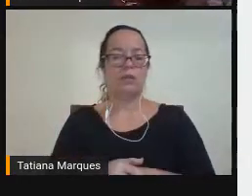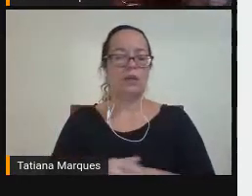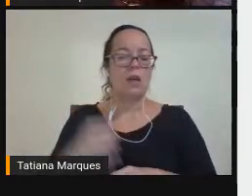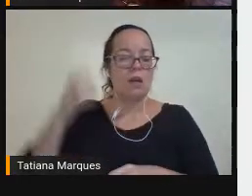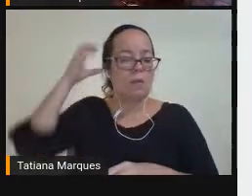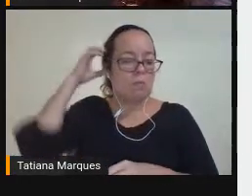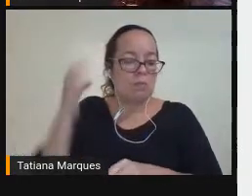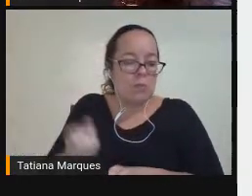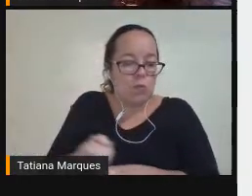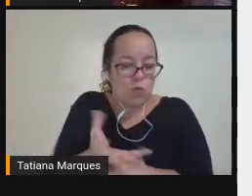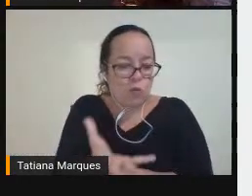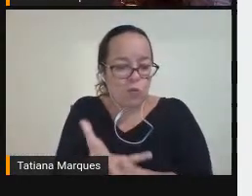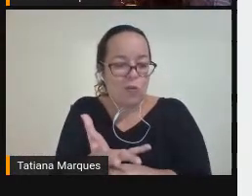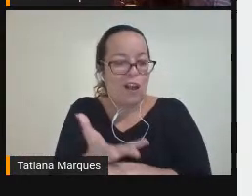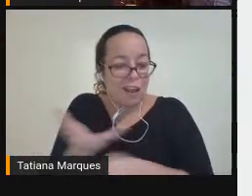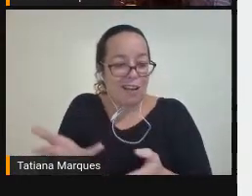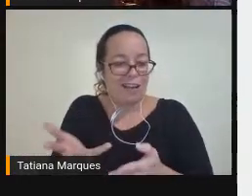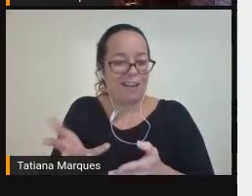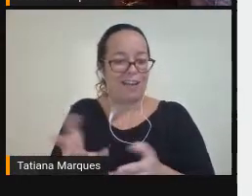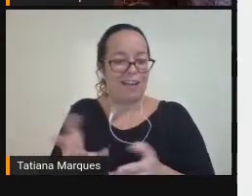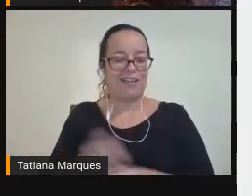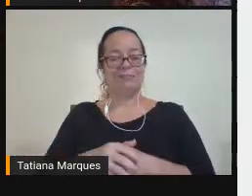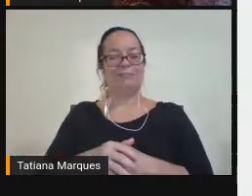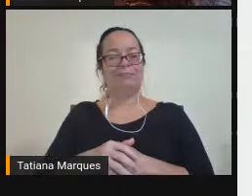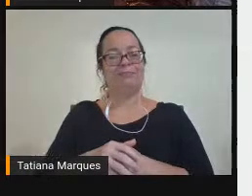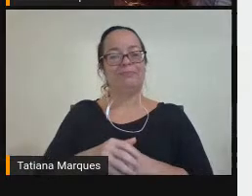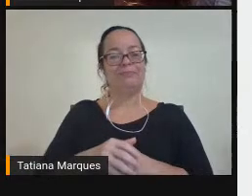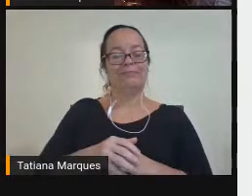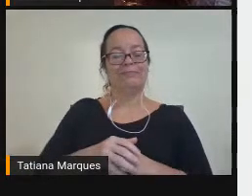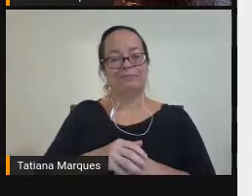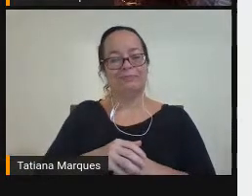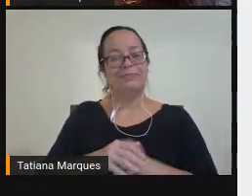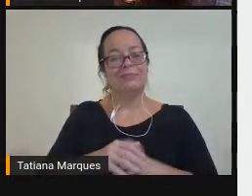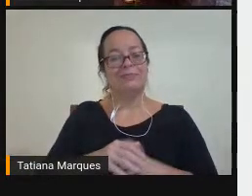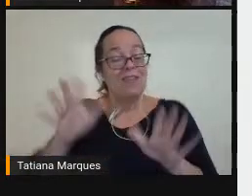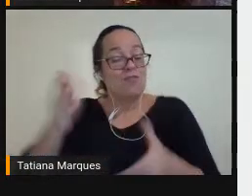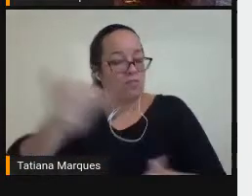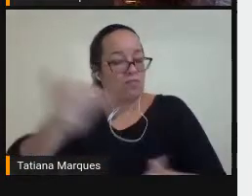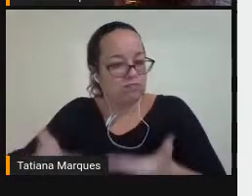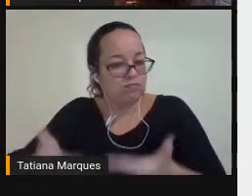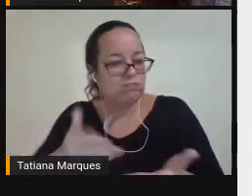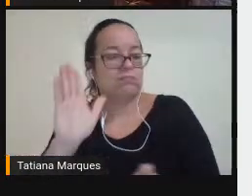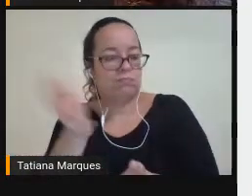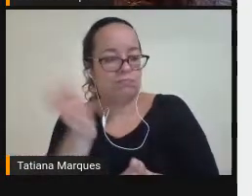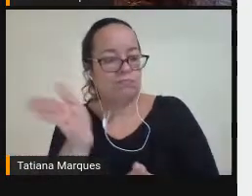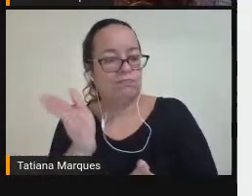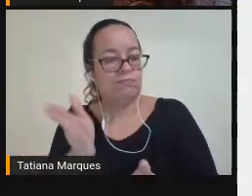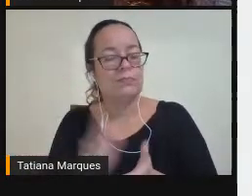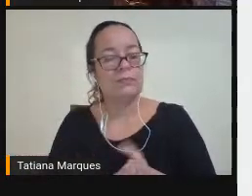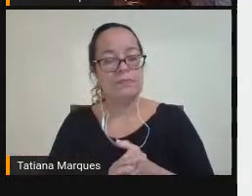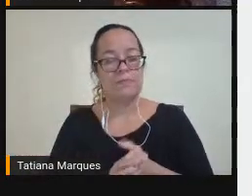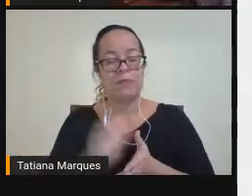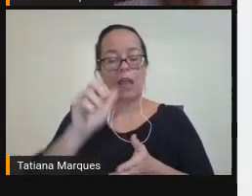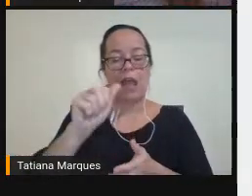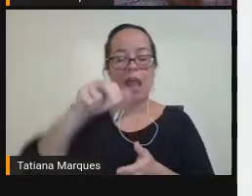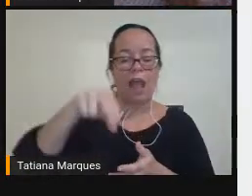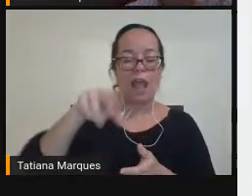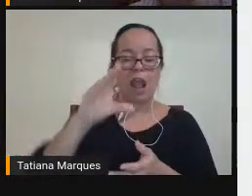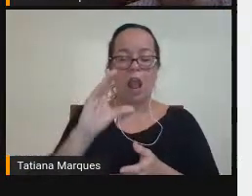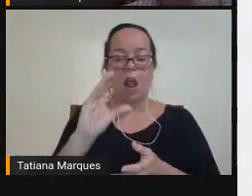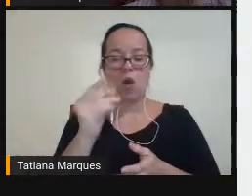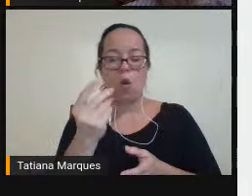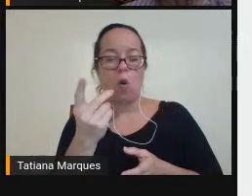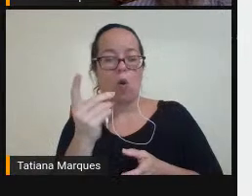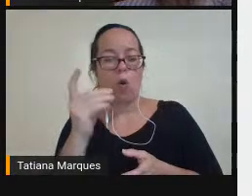Para vocês Está demorando A compartilhar Um pouquinho Mas eu já Compartilhei aqui O Anchor Pessoal Ele é